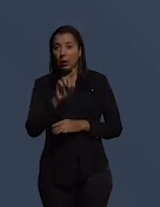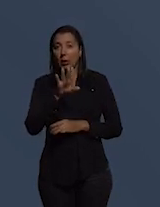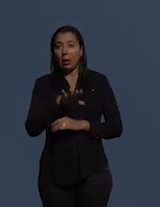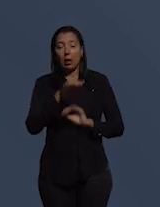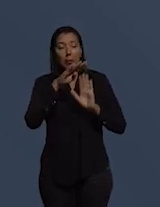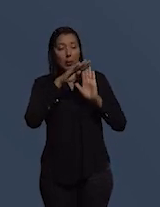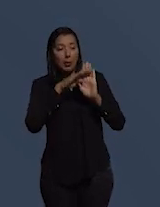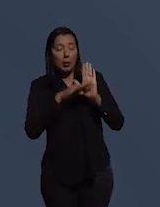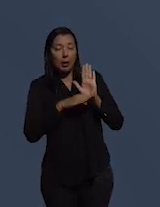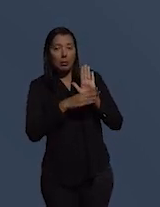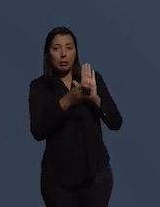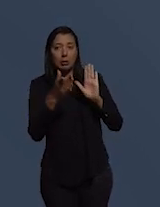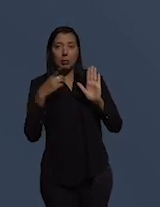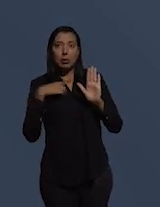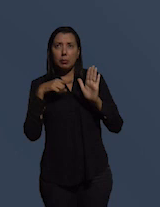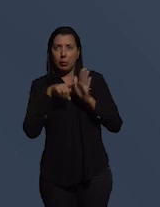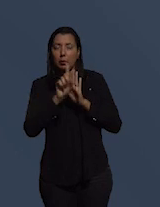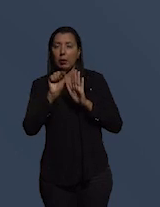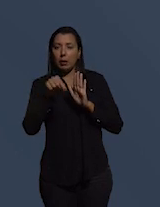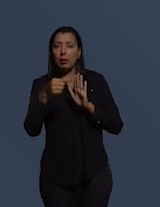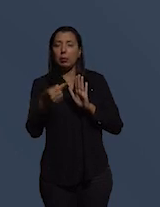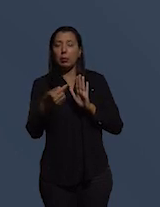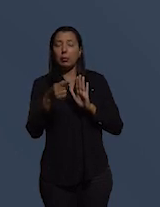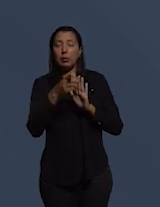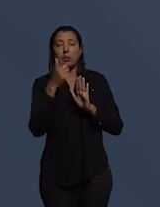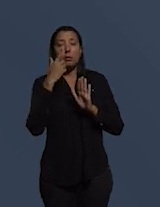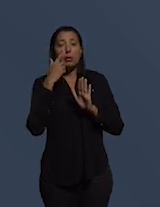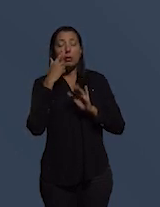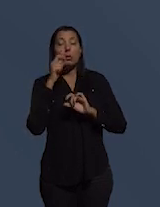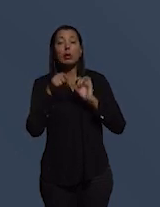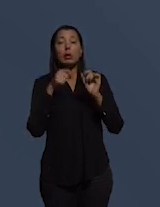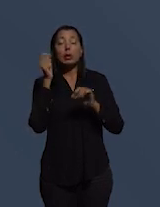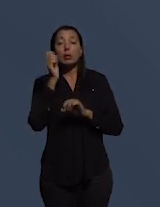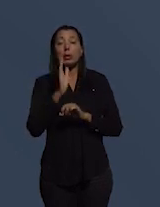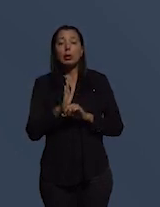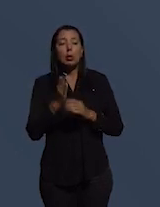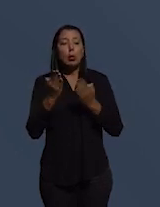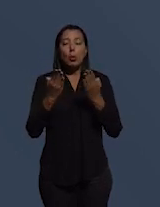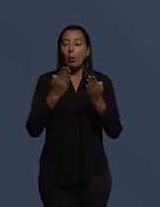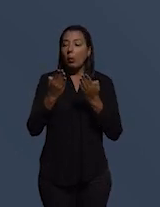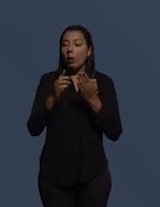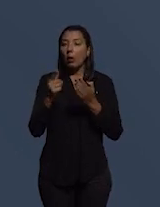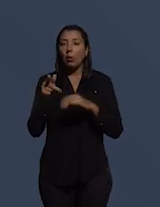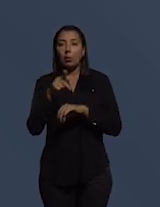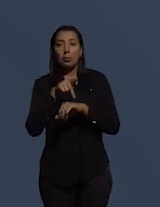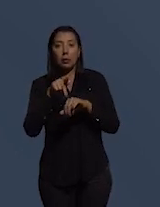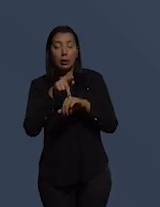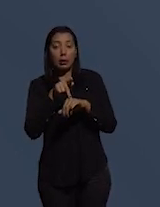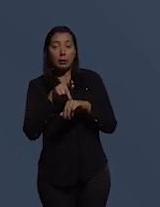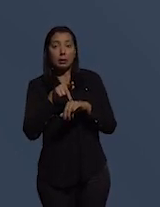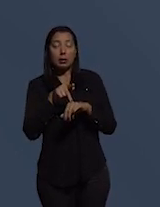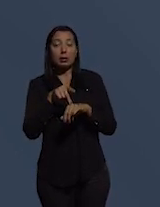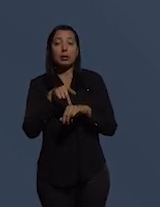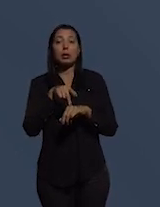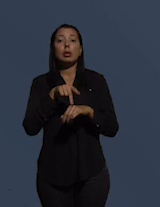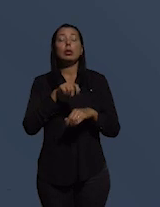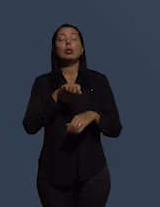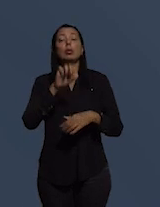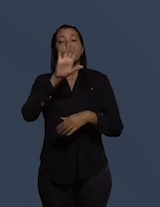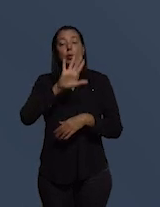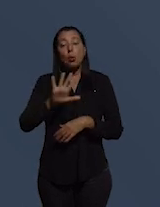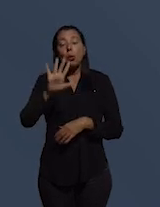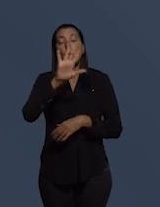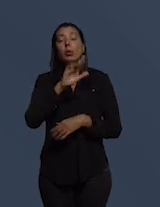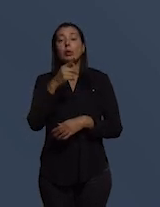você pode me perguntar depois vocês vão ver que o Brasil se compara com outros países no continente seus vizinhos